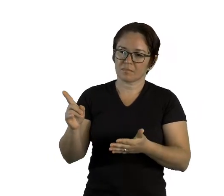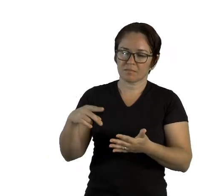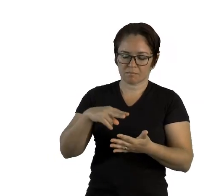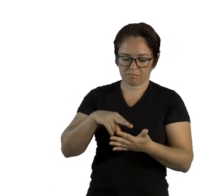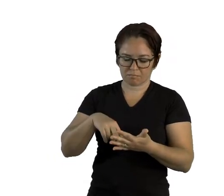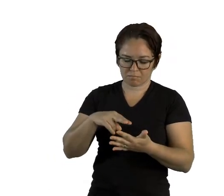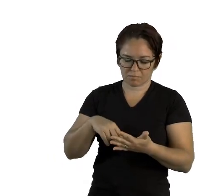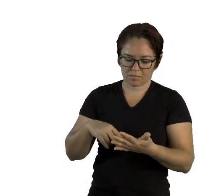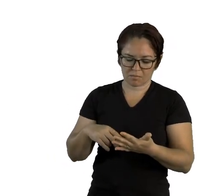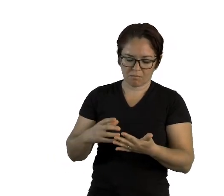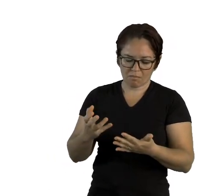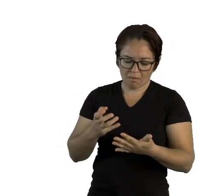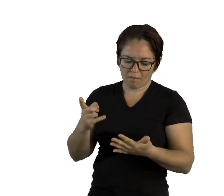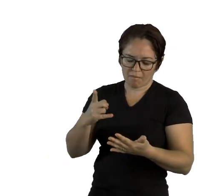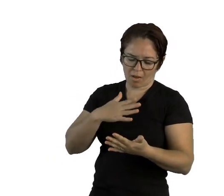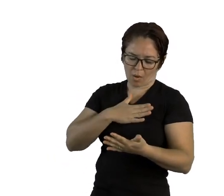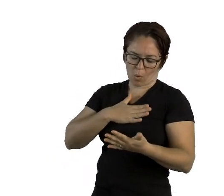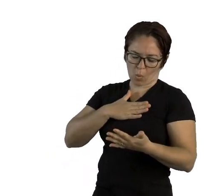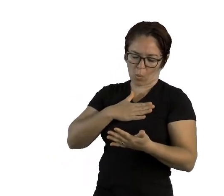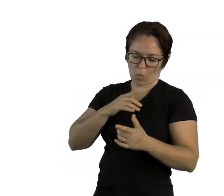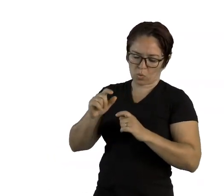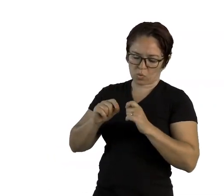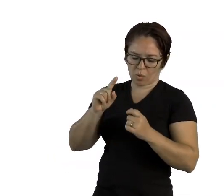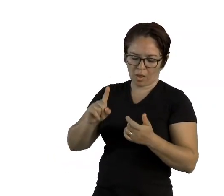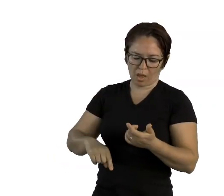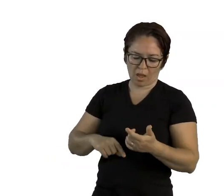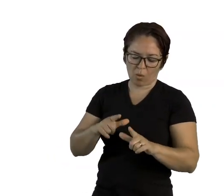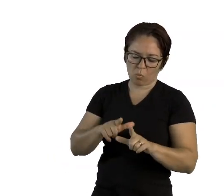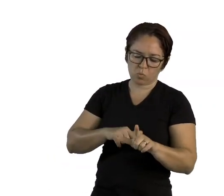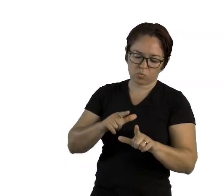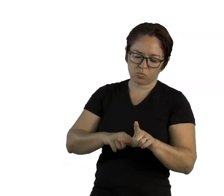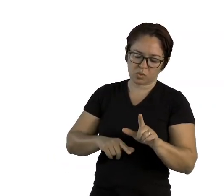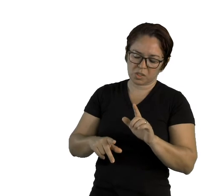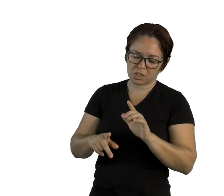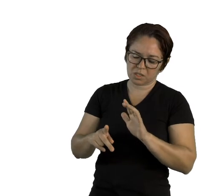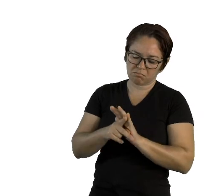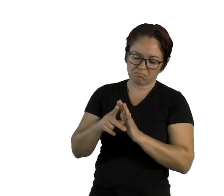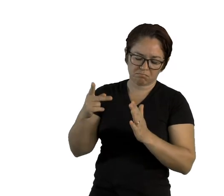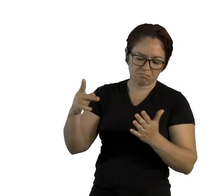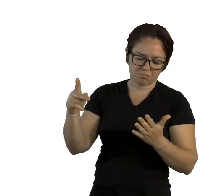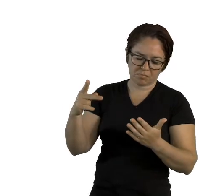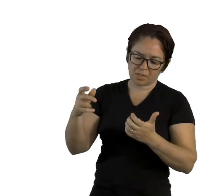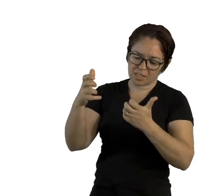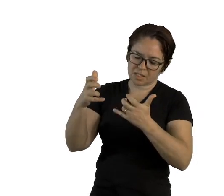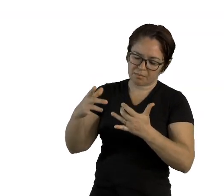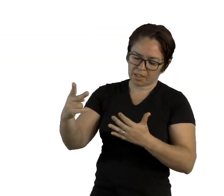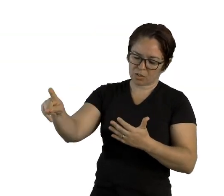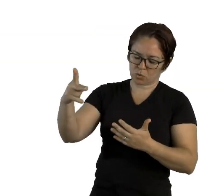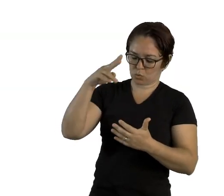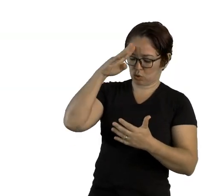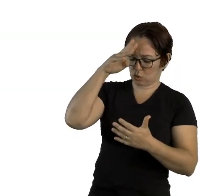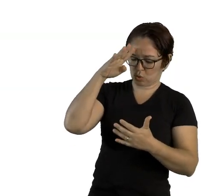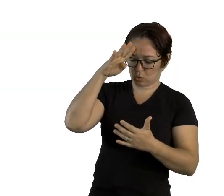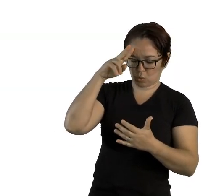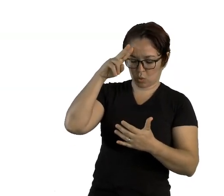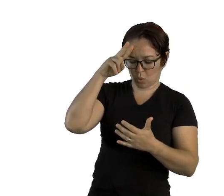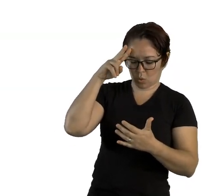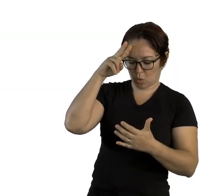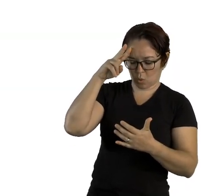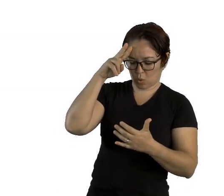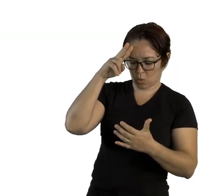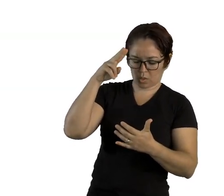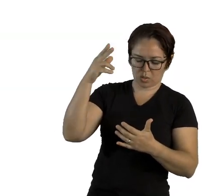O livro da Cinderela. Ele conta toda a sua história. Ah,